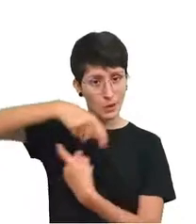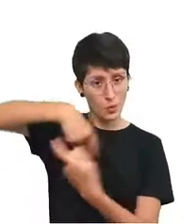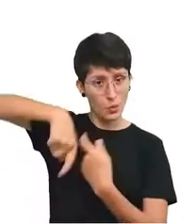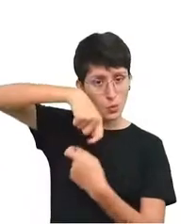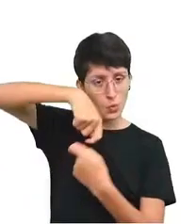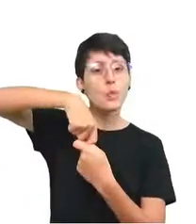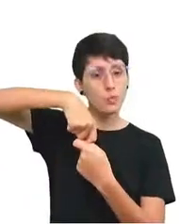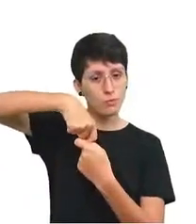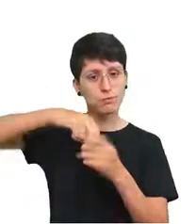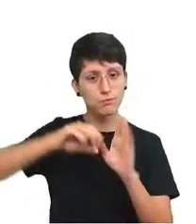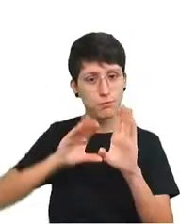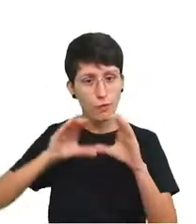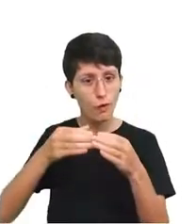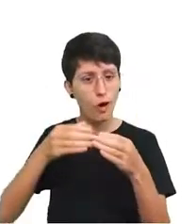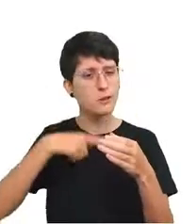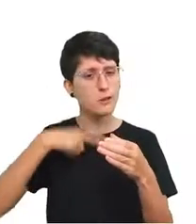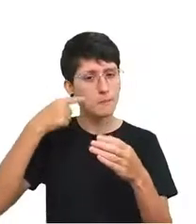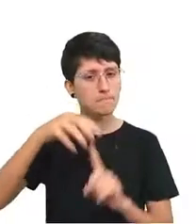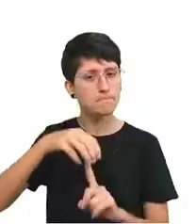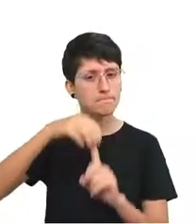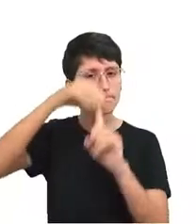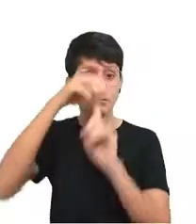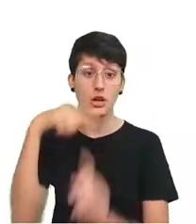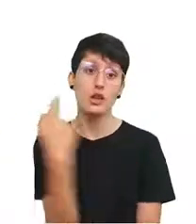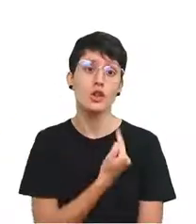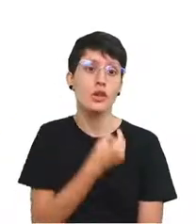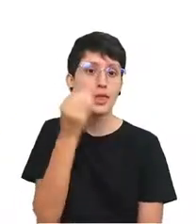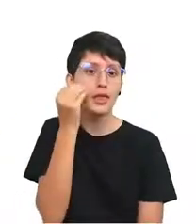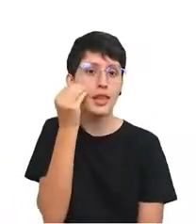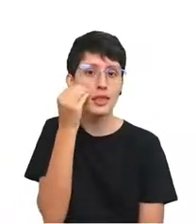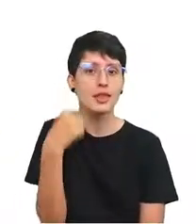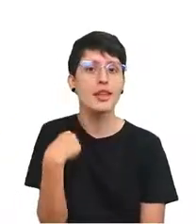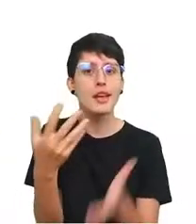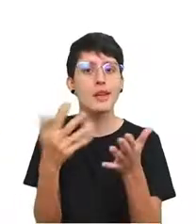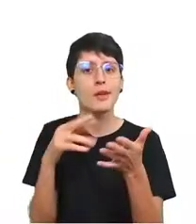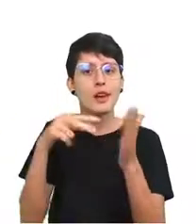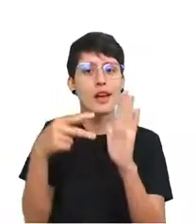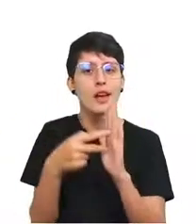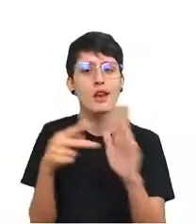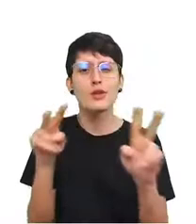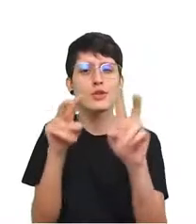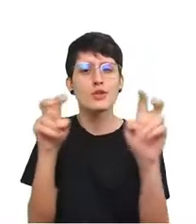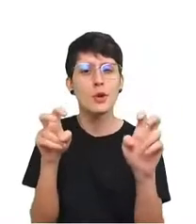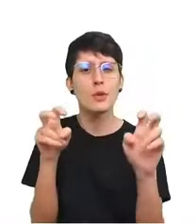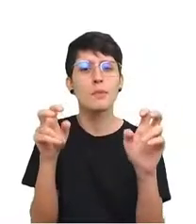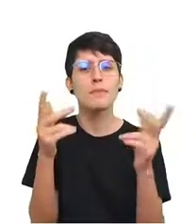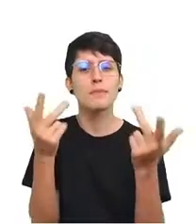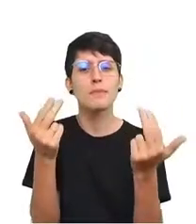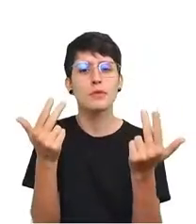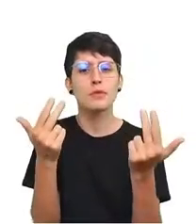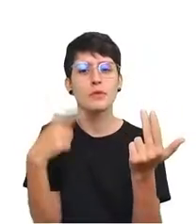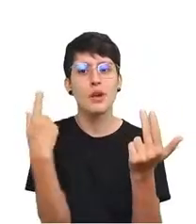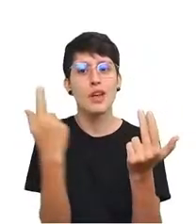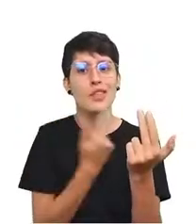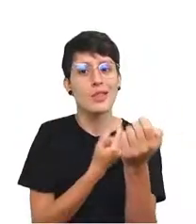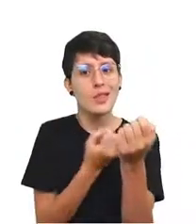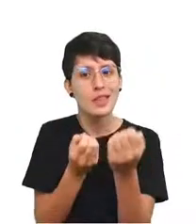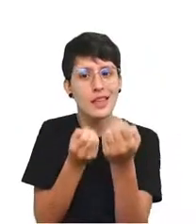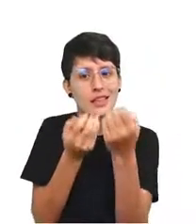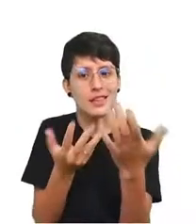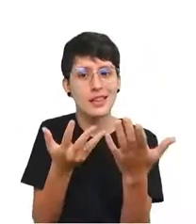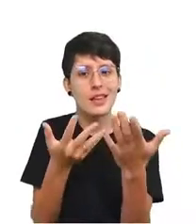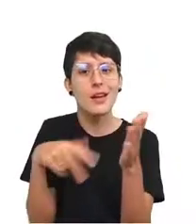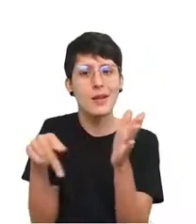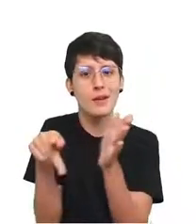temos como prioridade, pelo menos tentamos. E o que eu quero dizer sobre isso é que a nossa impressão da pandemia até